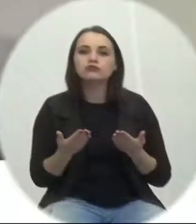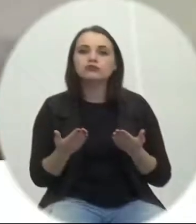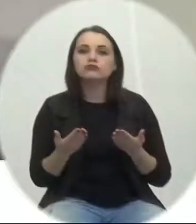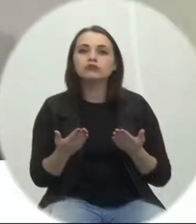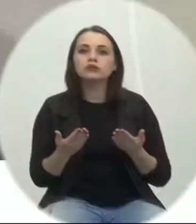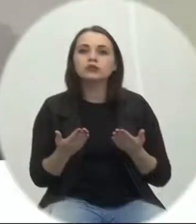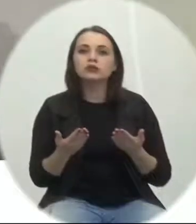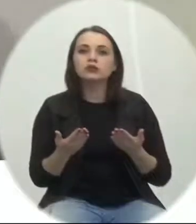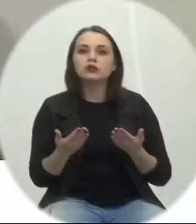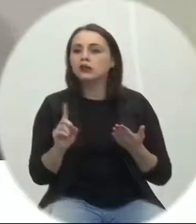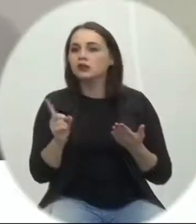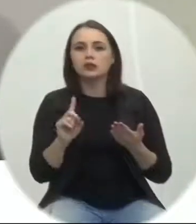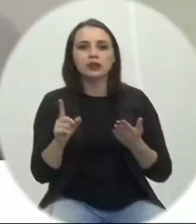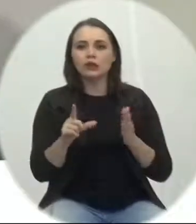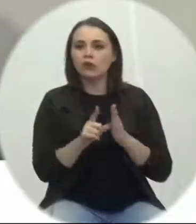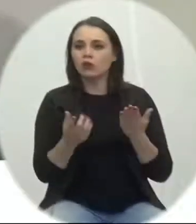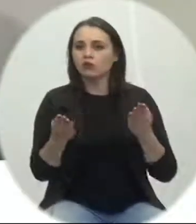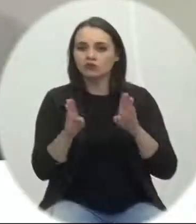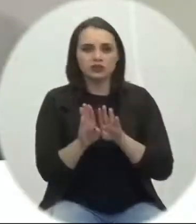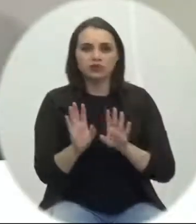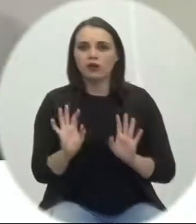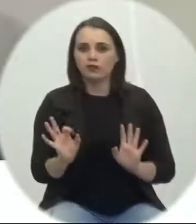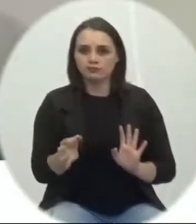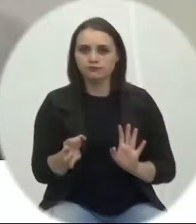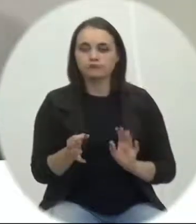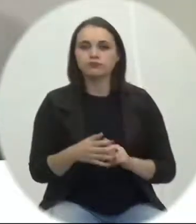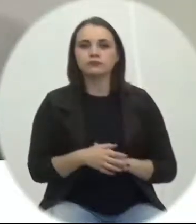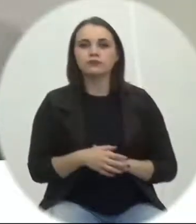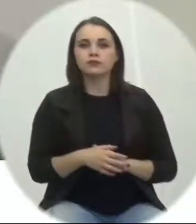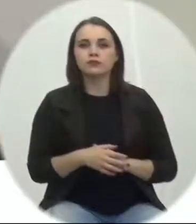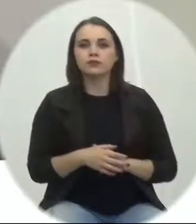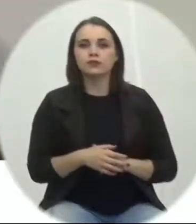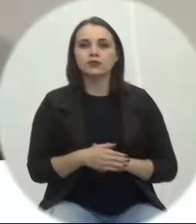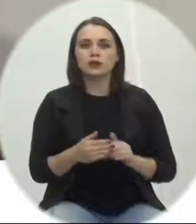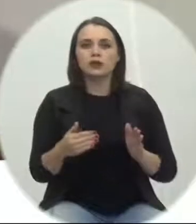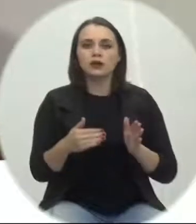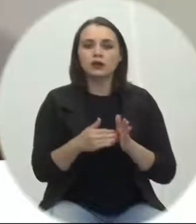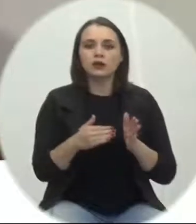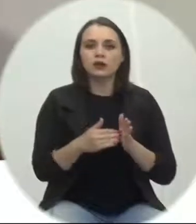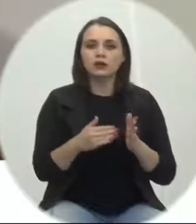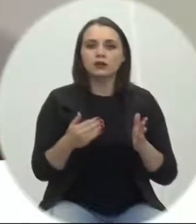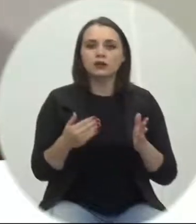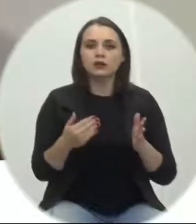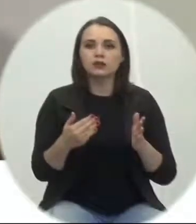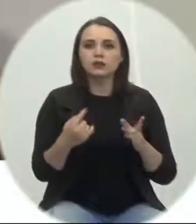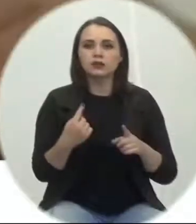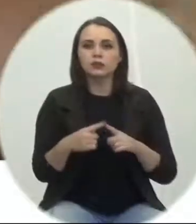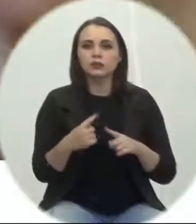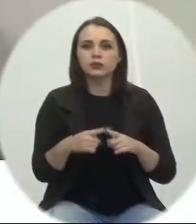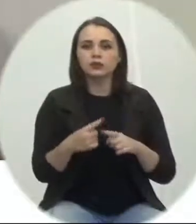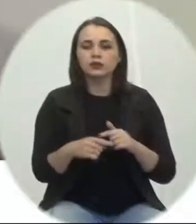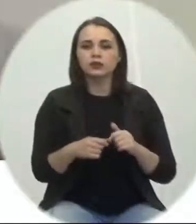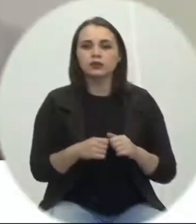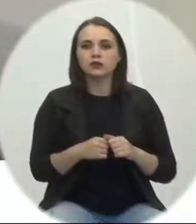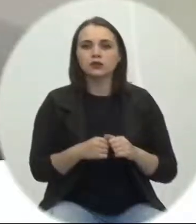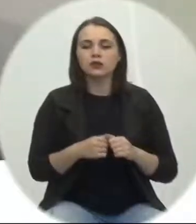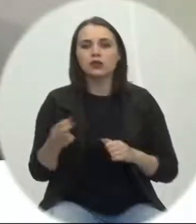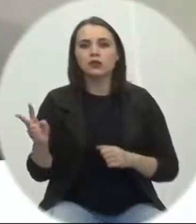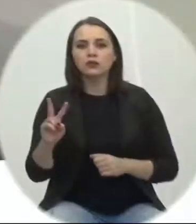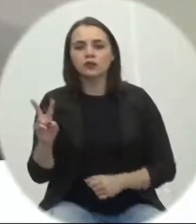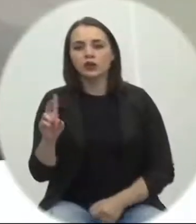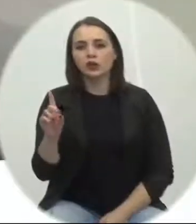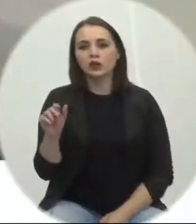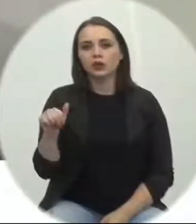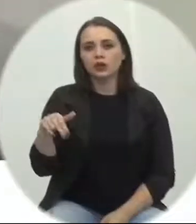decreto de fechamento, ou coisa parecida. Até porque, como bem colocou o vereador Daniel